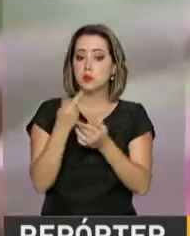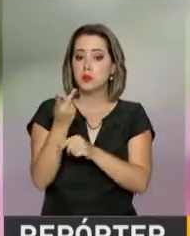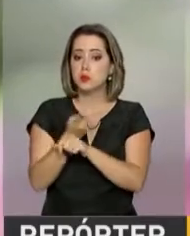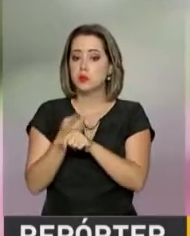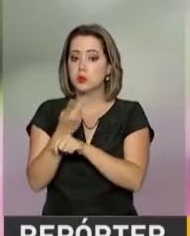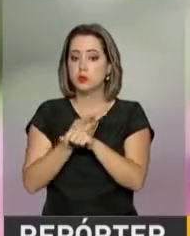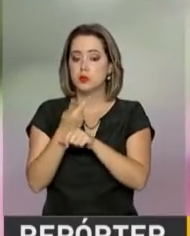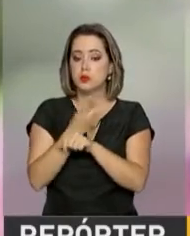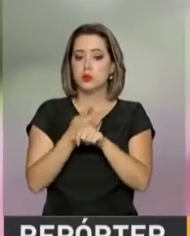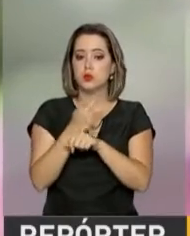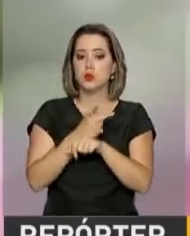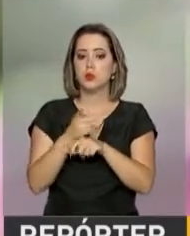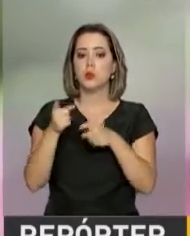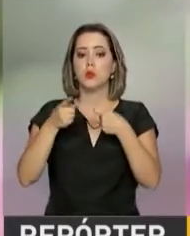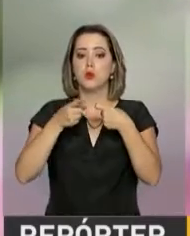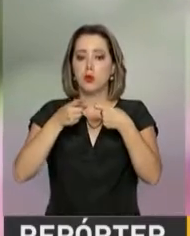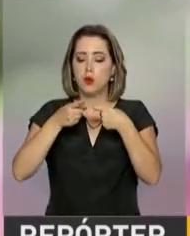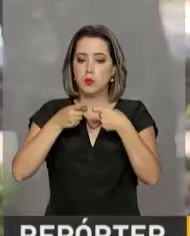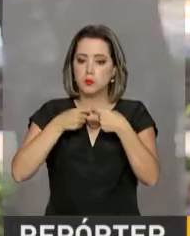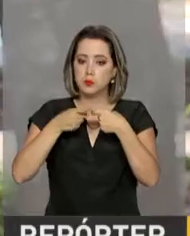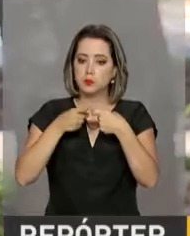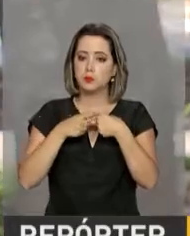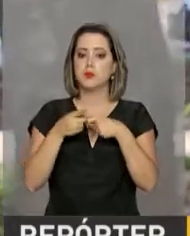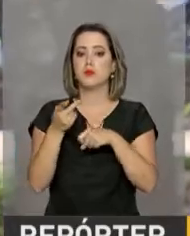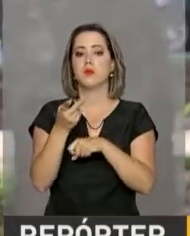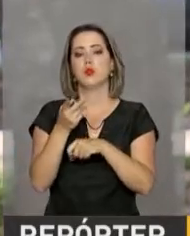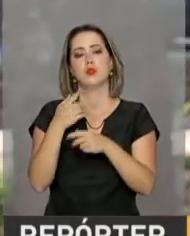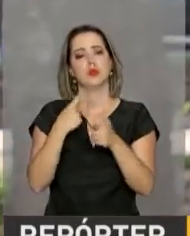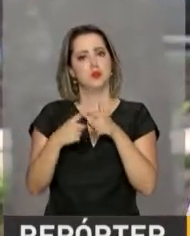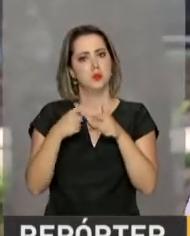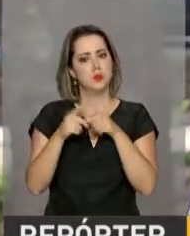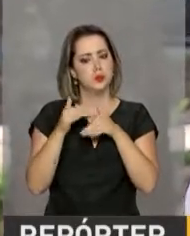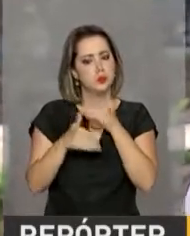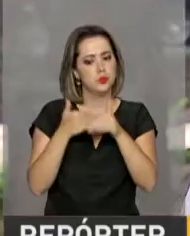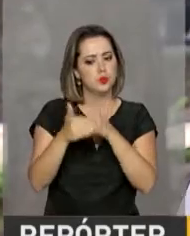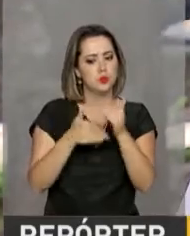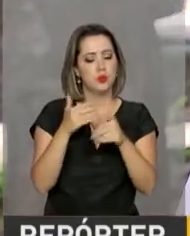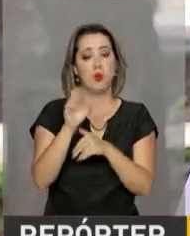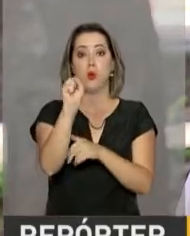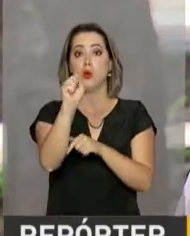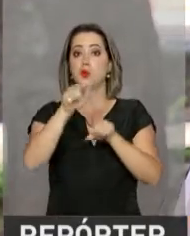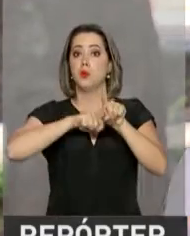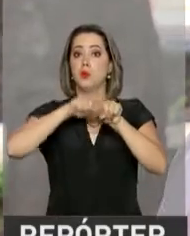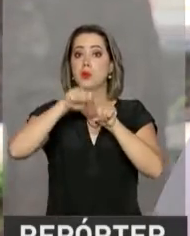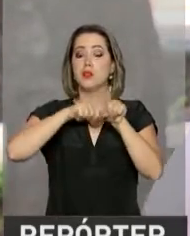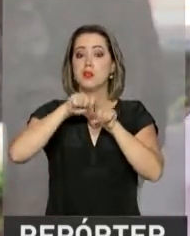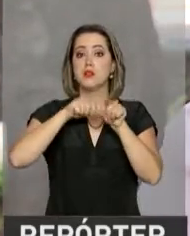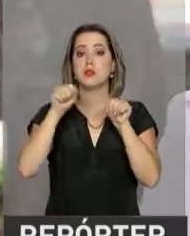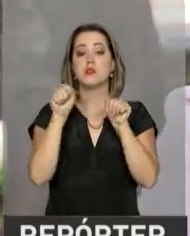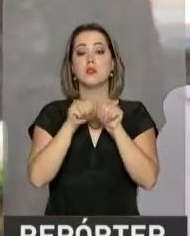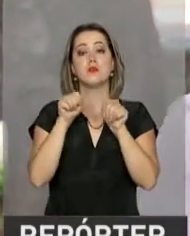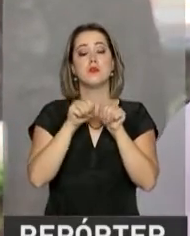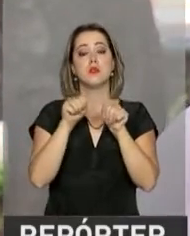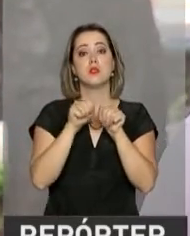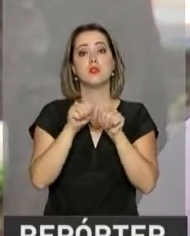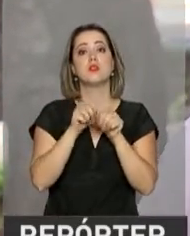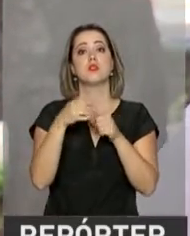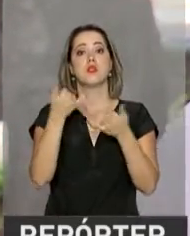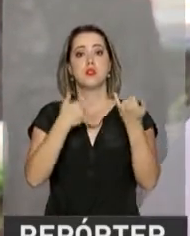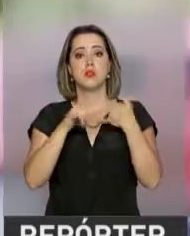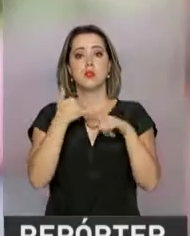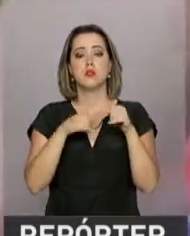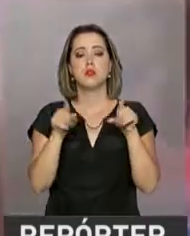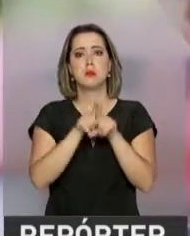dermatologista, o problema continuava. Foram oito meses fazendo exames até descobrir que se tratava de tuberculose